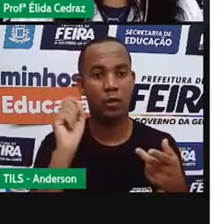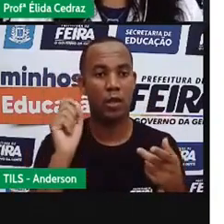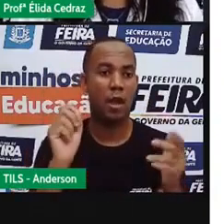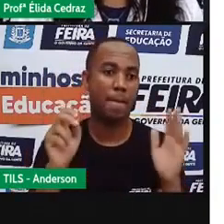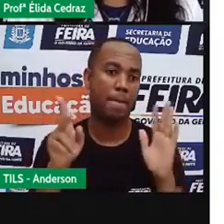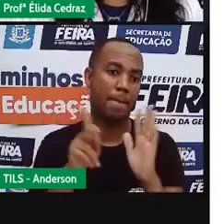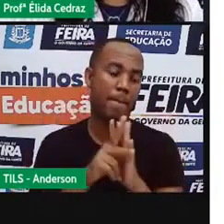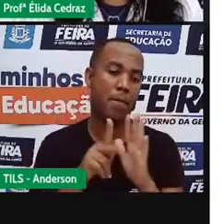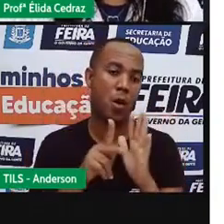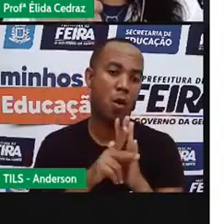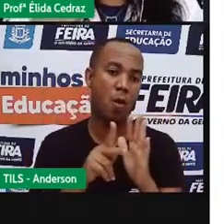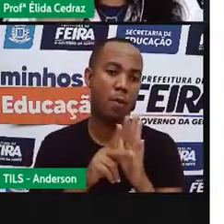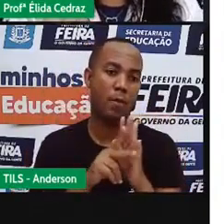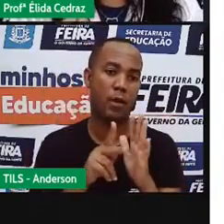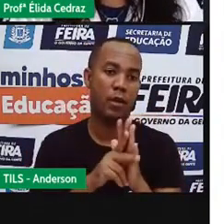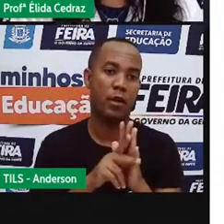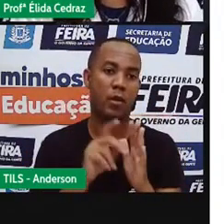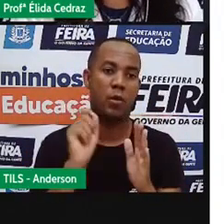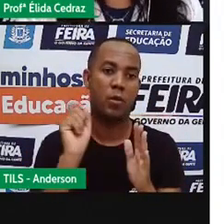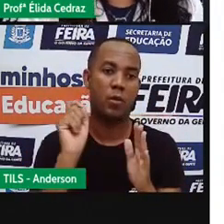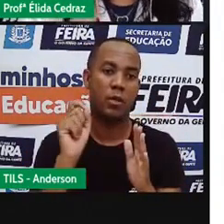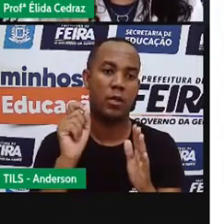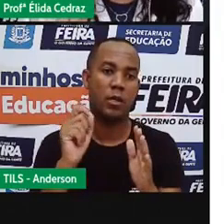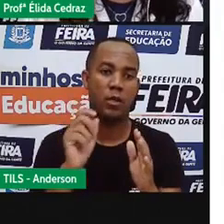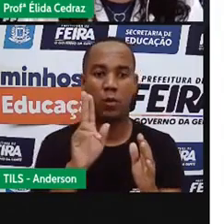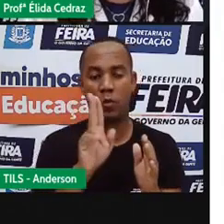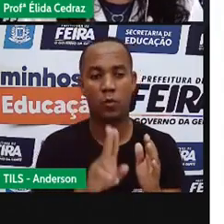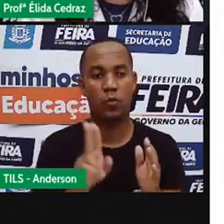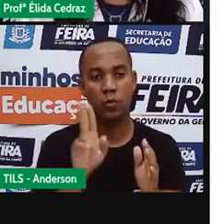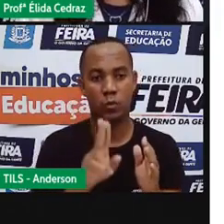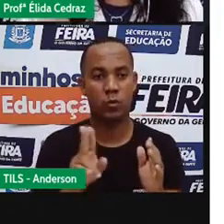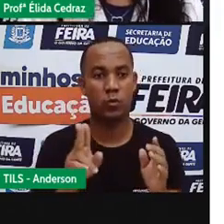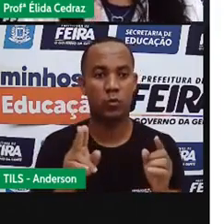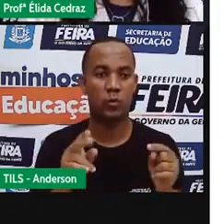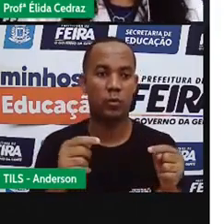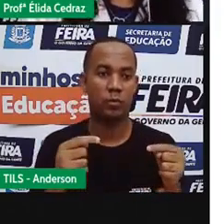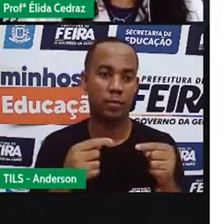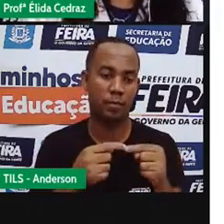produzidos para exercer uma função. Pois é.